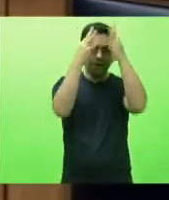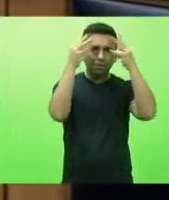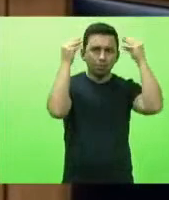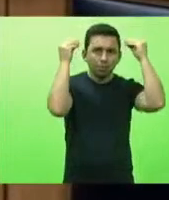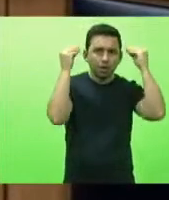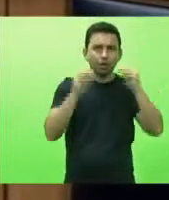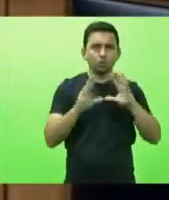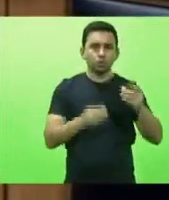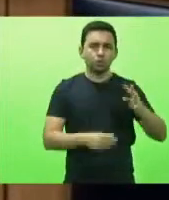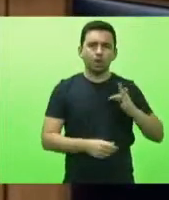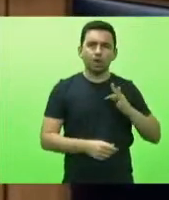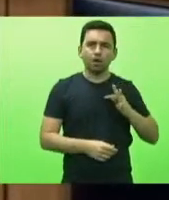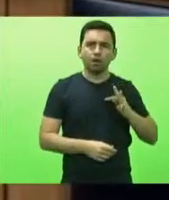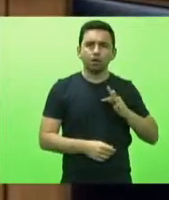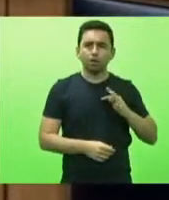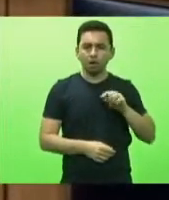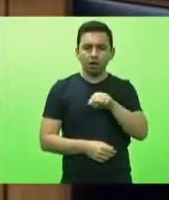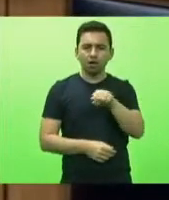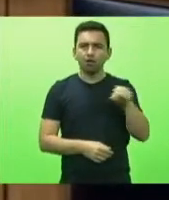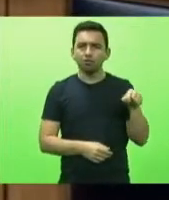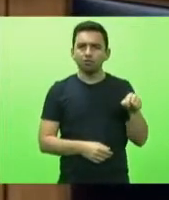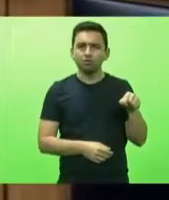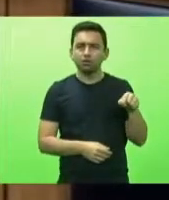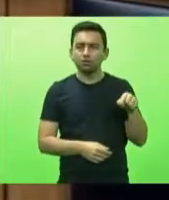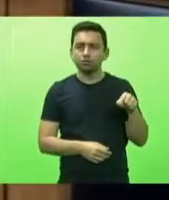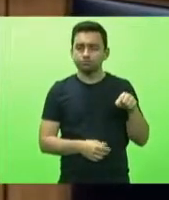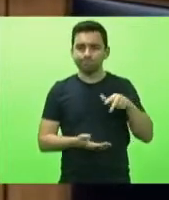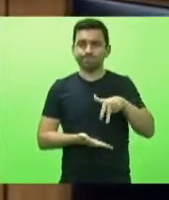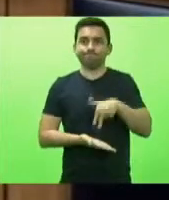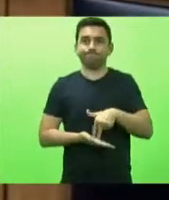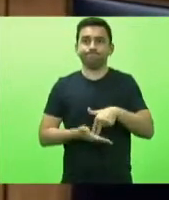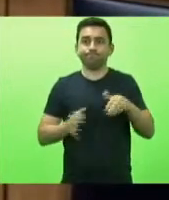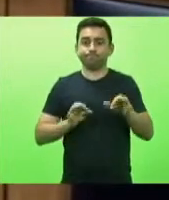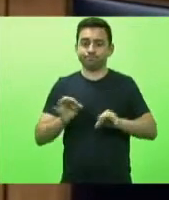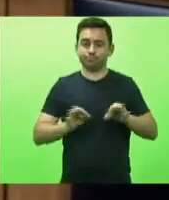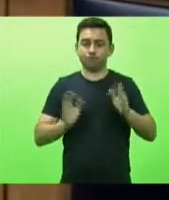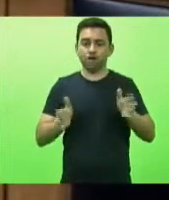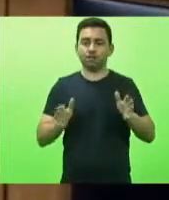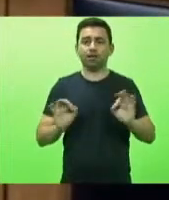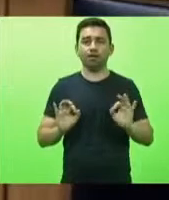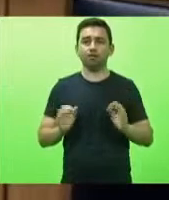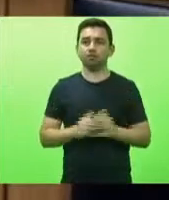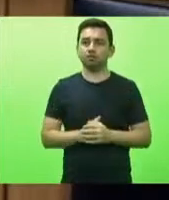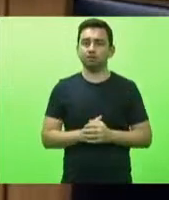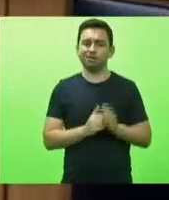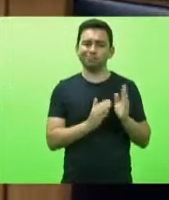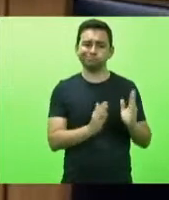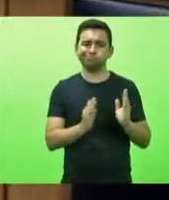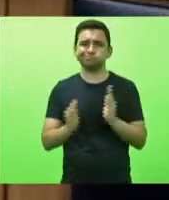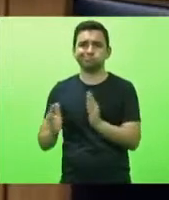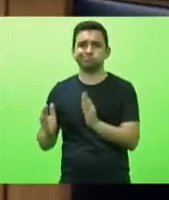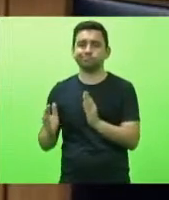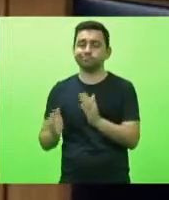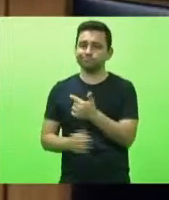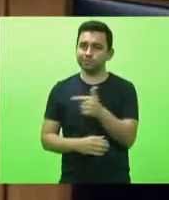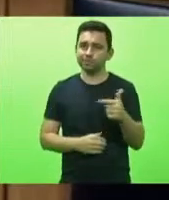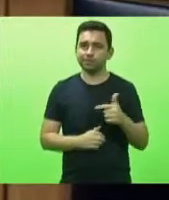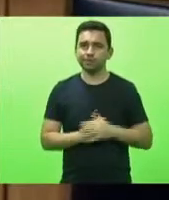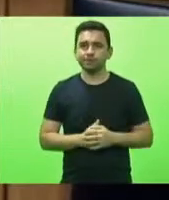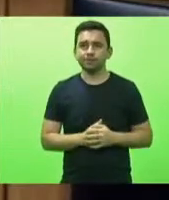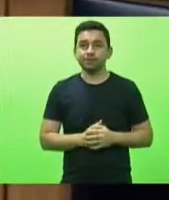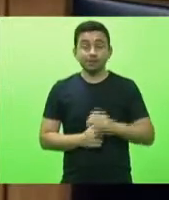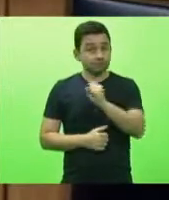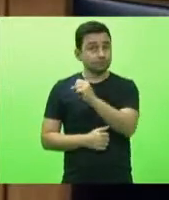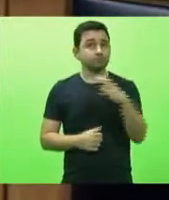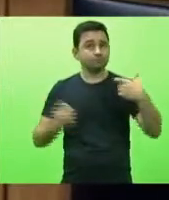não estão de prontidão e esse ritmo acaba não sendo o ritmo adequado Santa Catarina